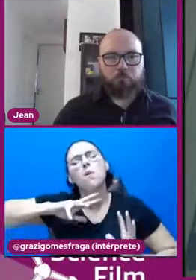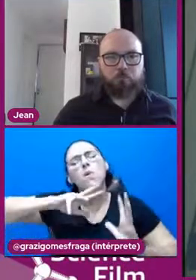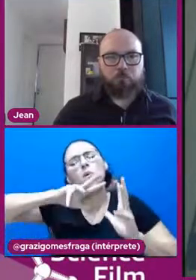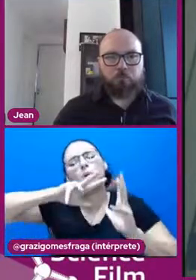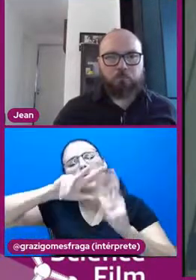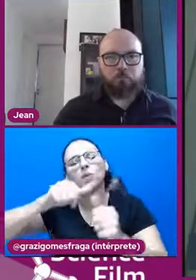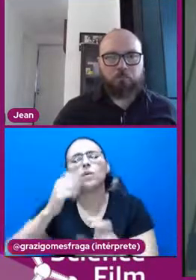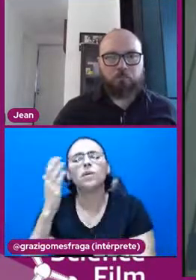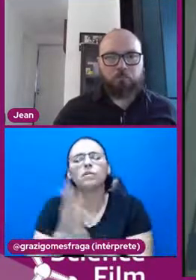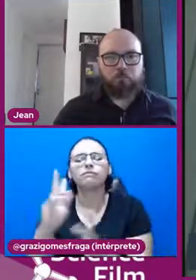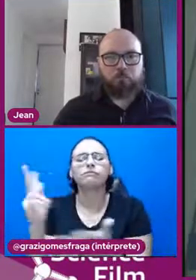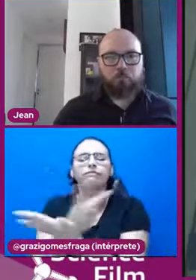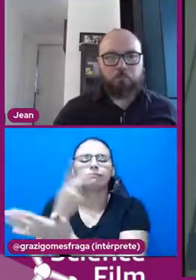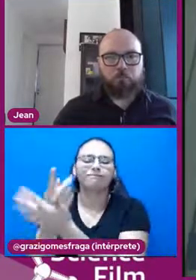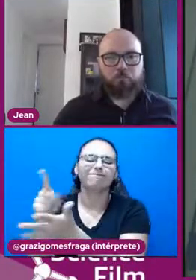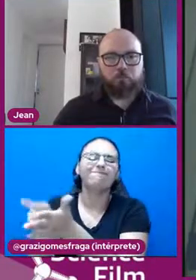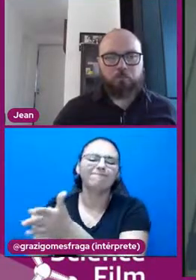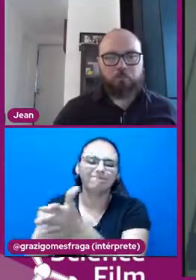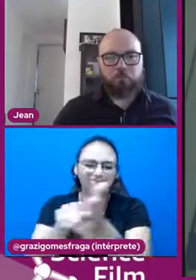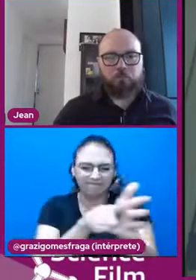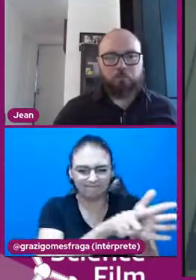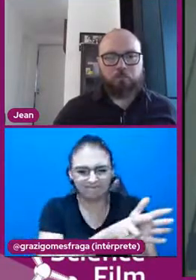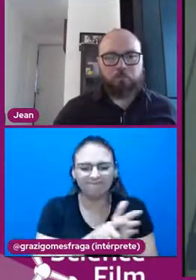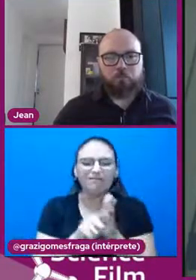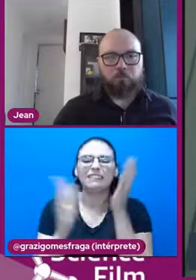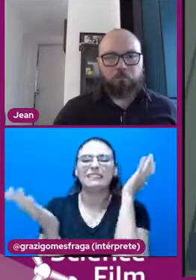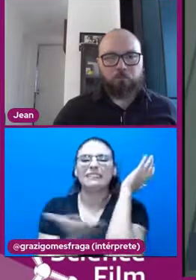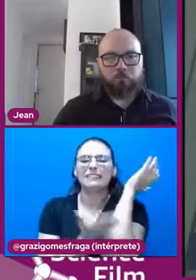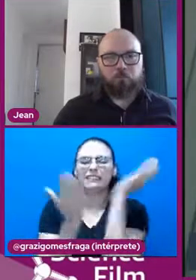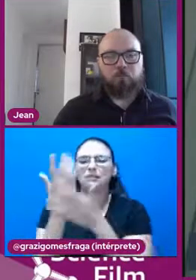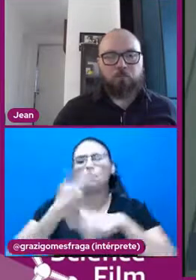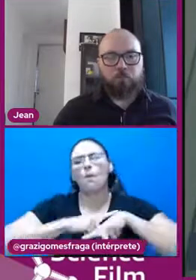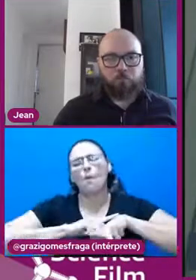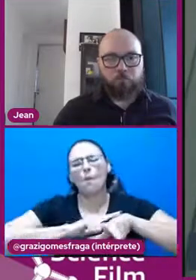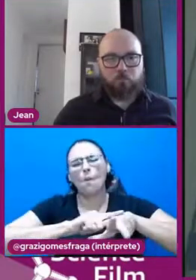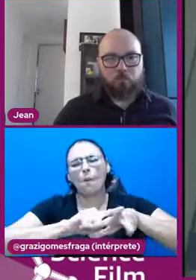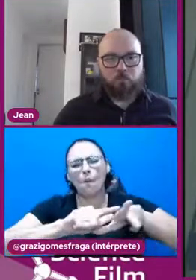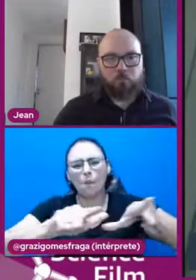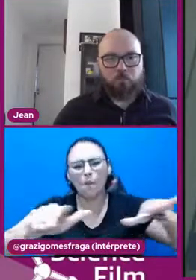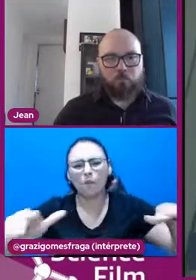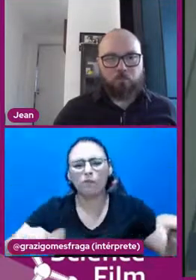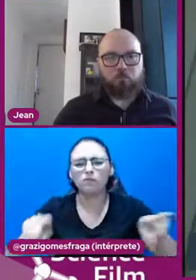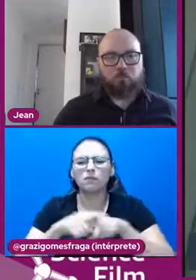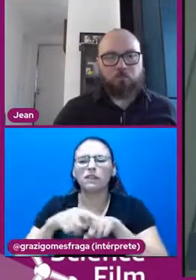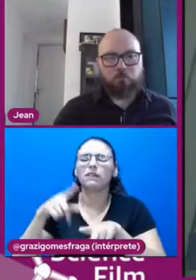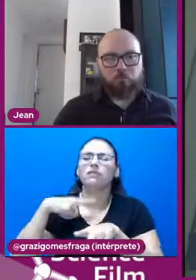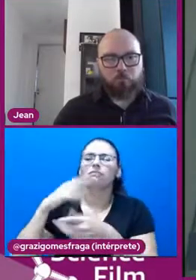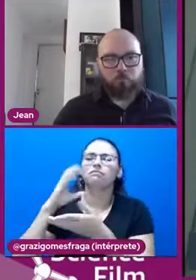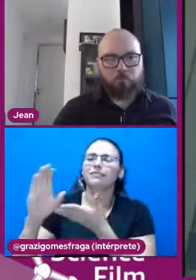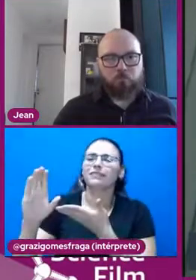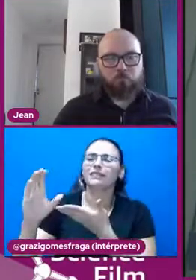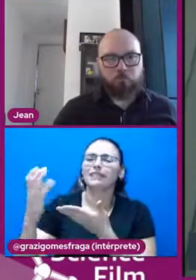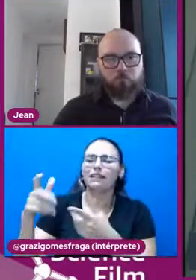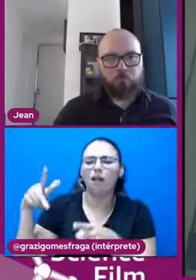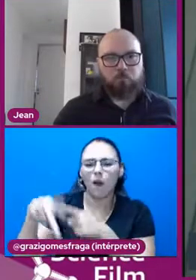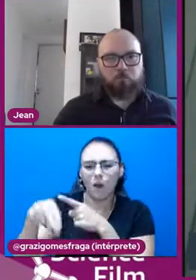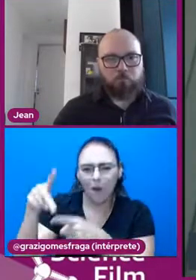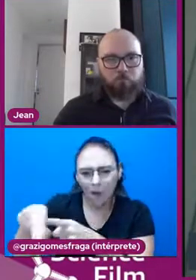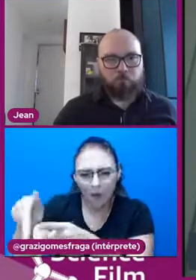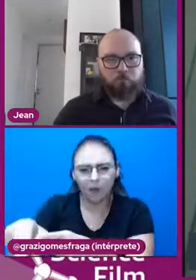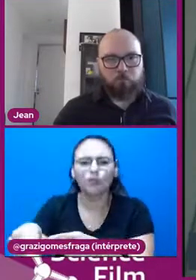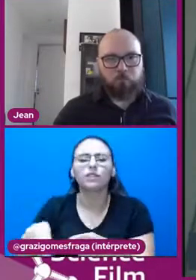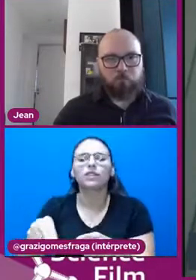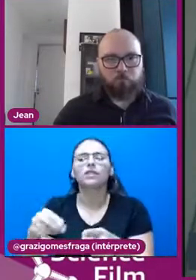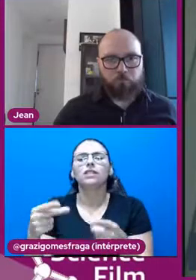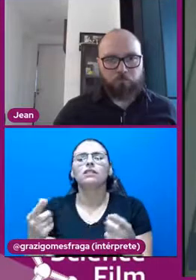-positive developments, como a deforestation, budget cuts e ciências happening just hoje, ou, of course,